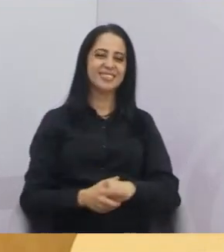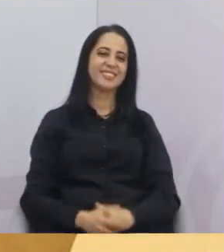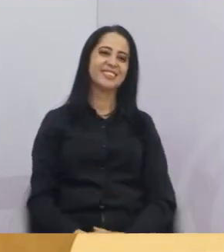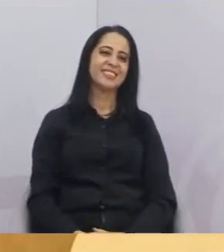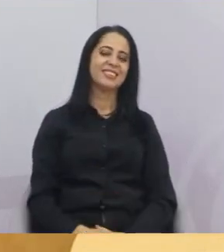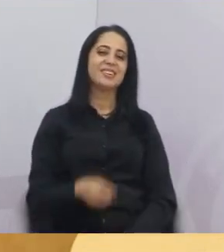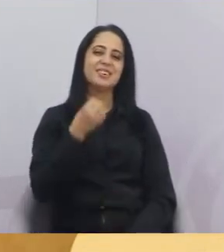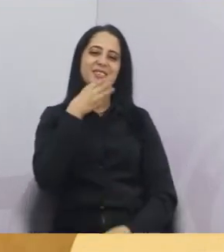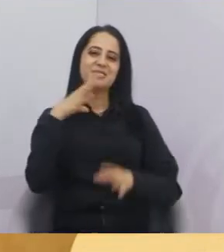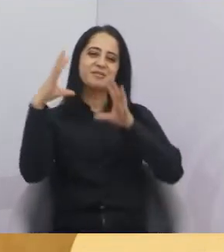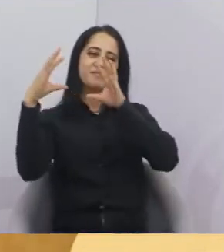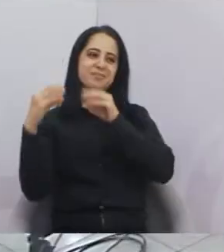Boa noite a todos.